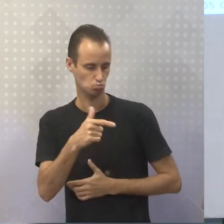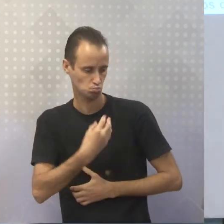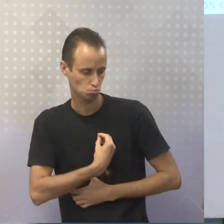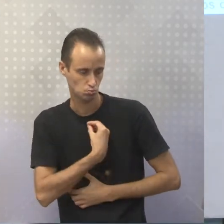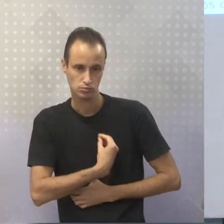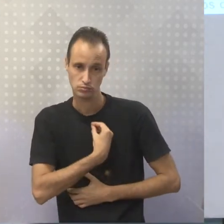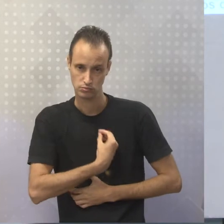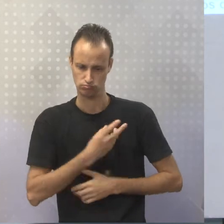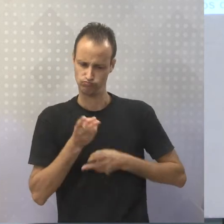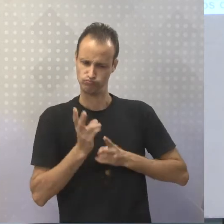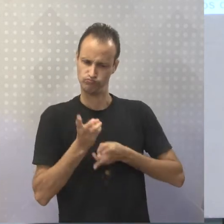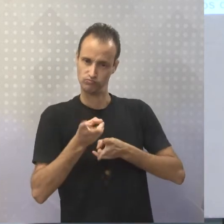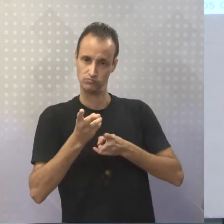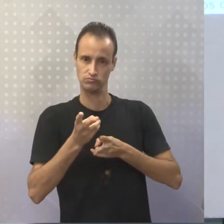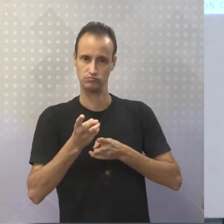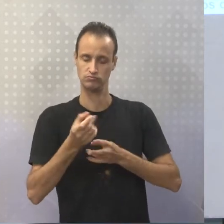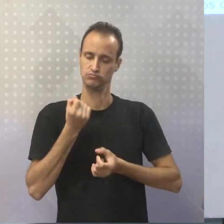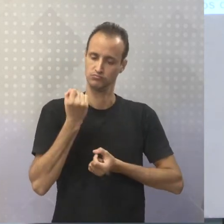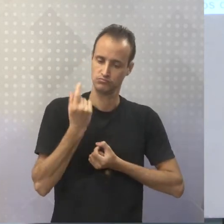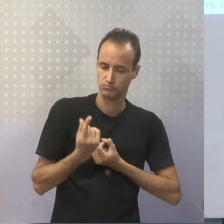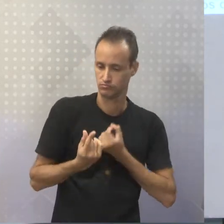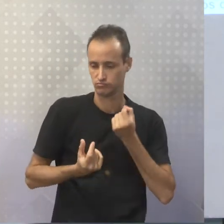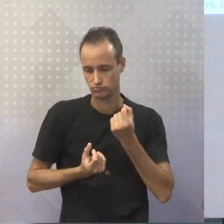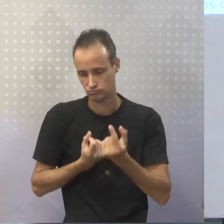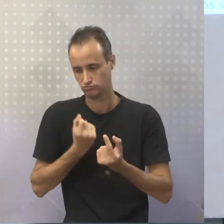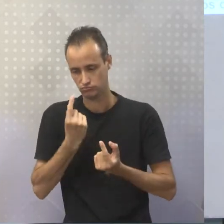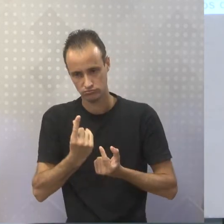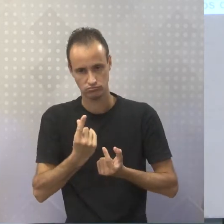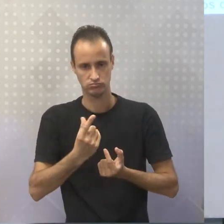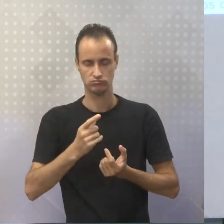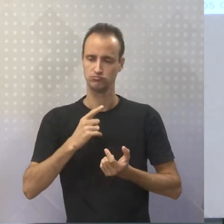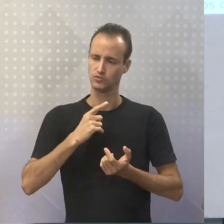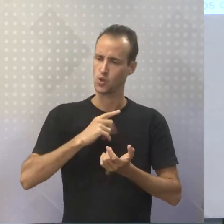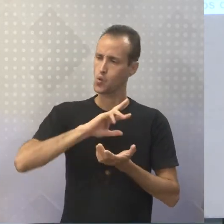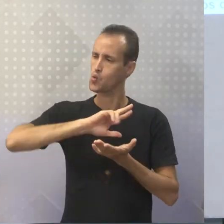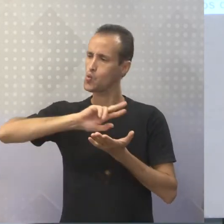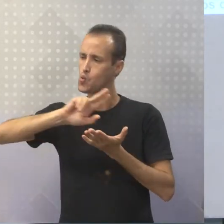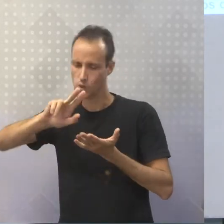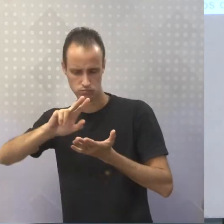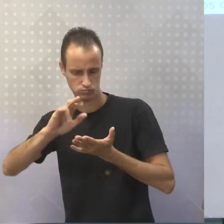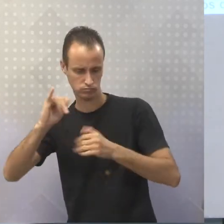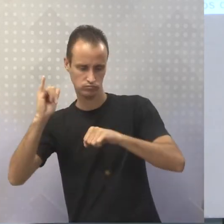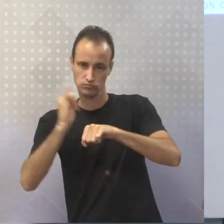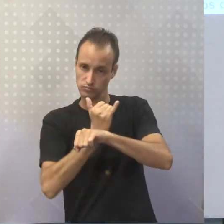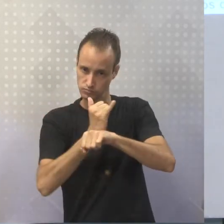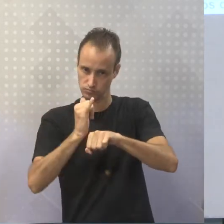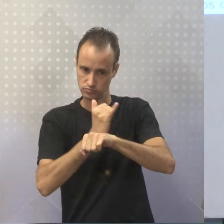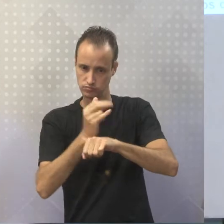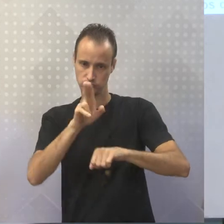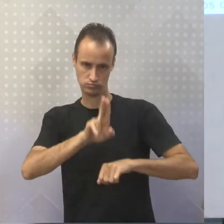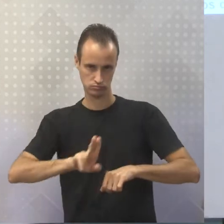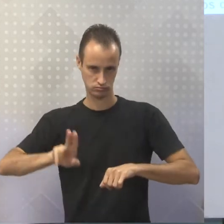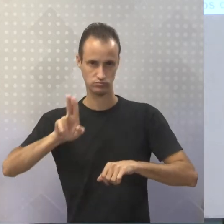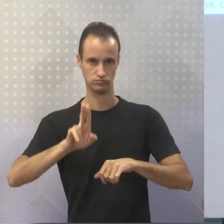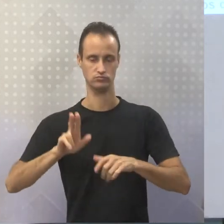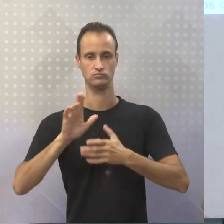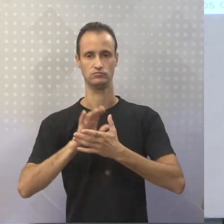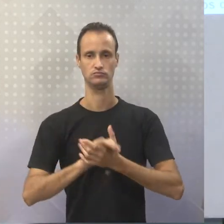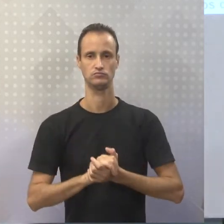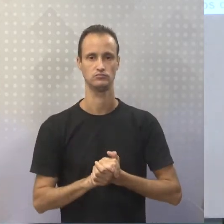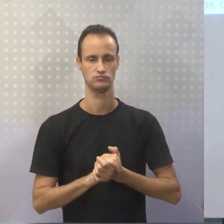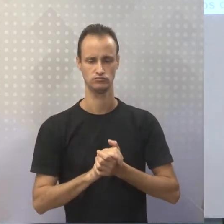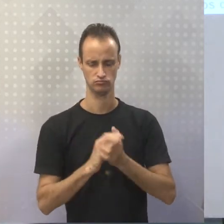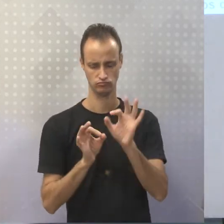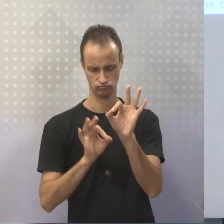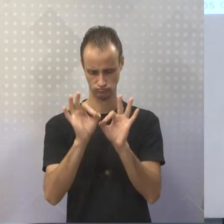sempre. A gente vai ver outros recursos, além das figuras de linguagem, que